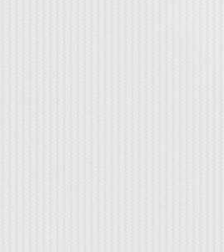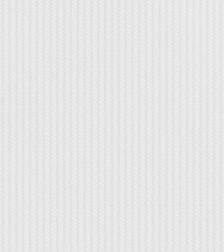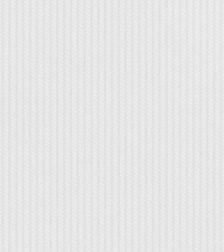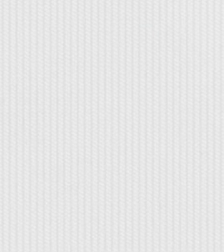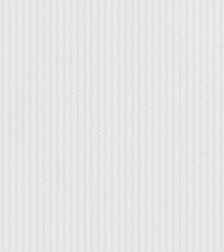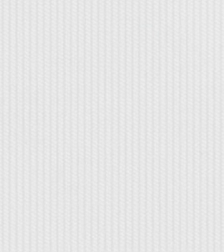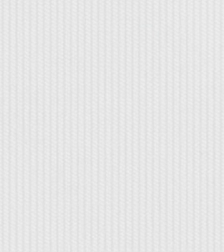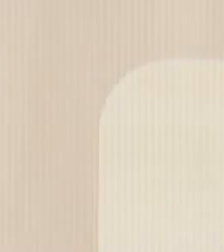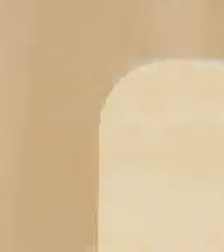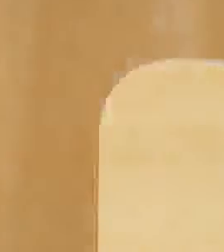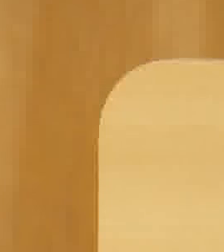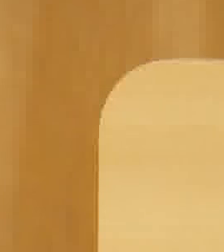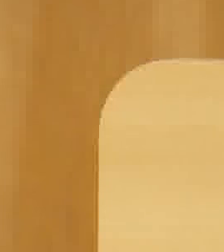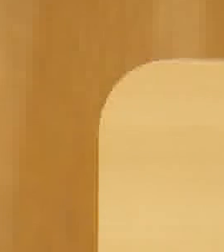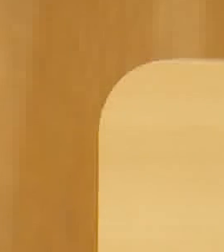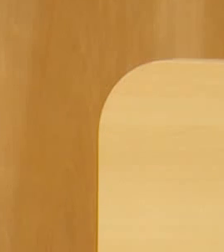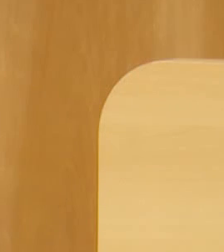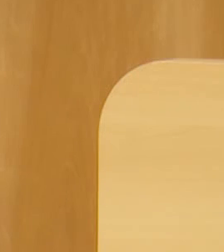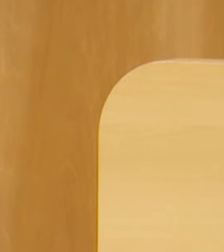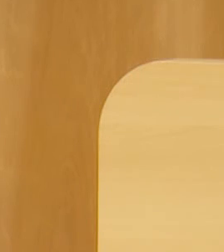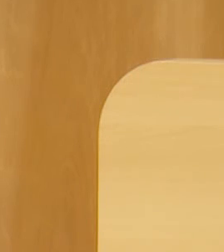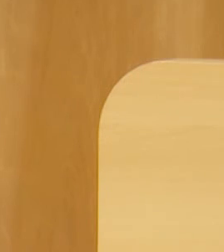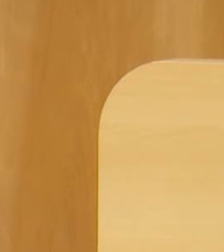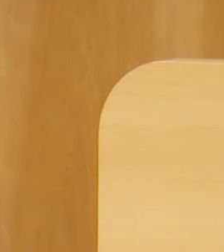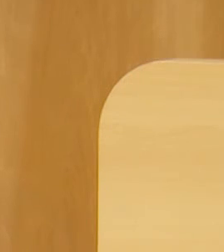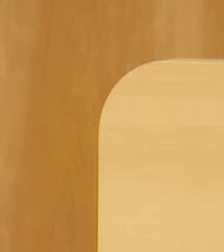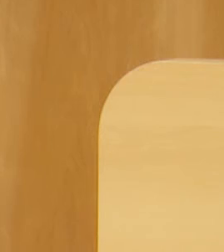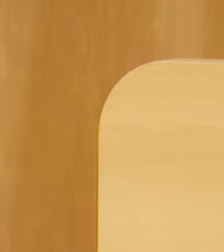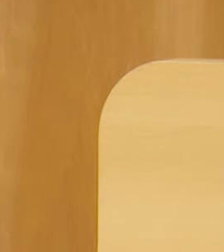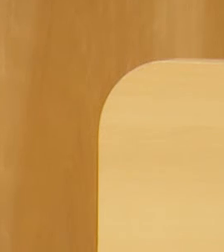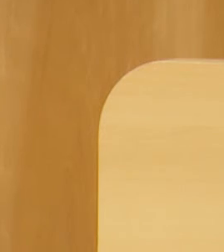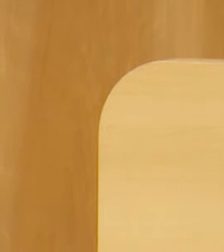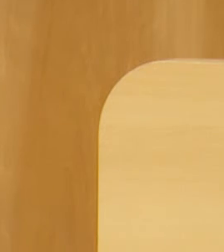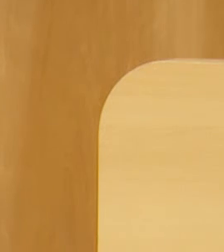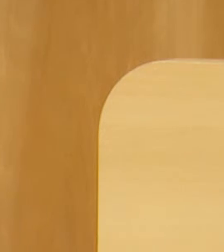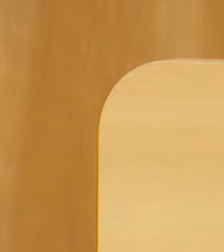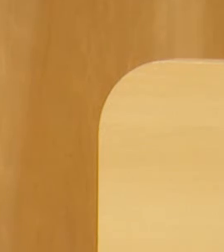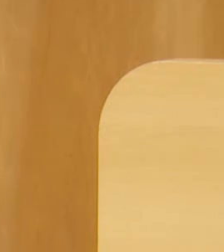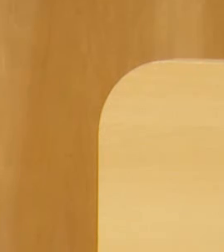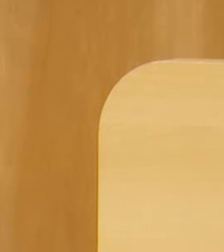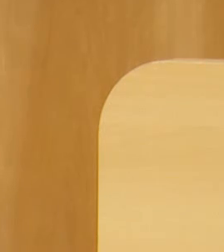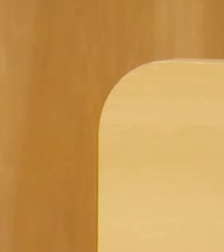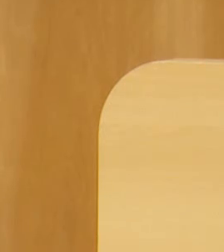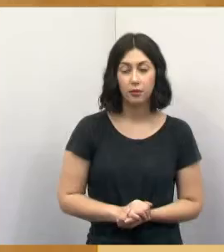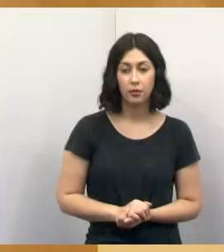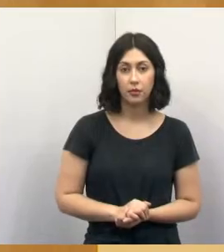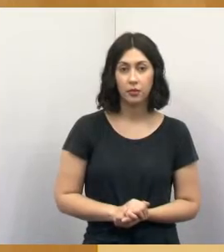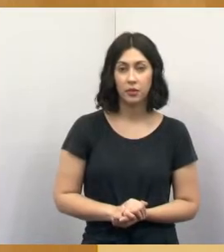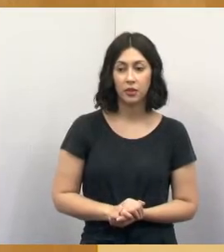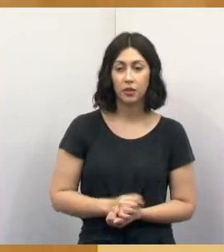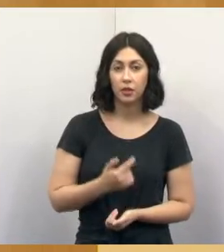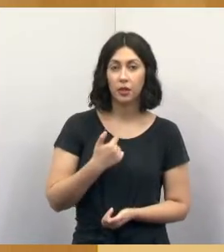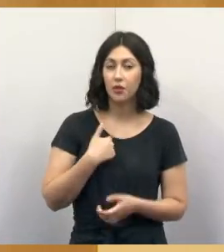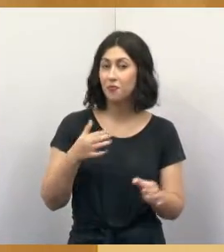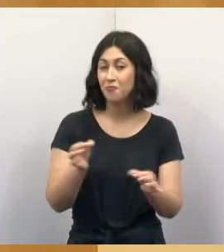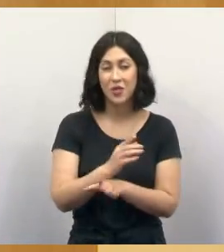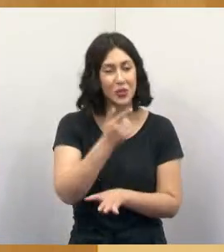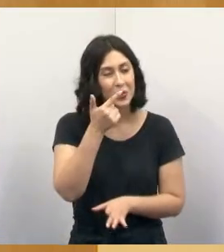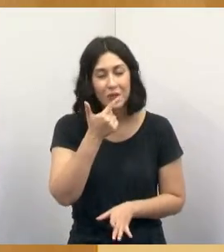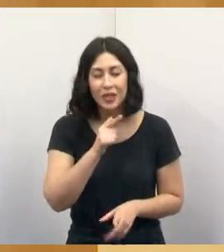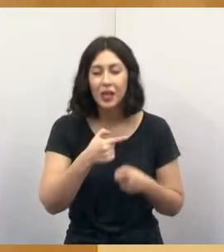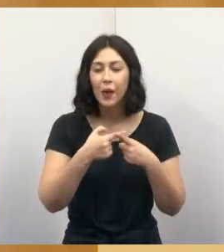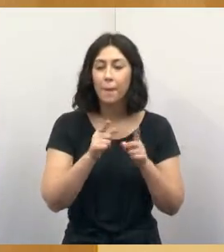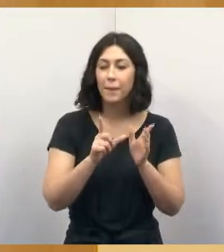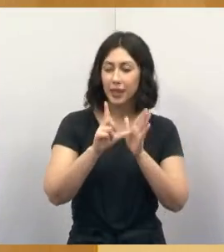Pode tirar, já vai dar meu tempo. Gente, é isso aí. Olha, não vou terminar hoje de novo minha apresentação, porque tem mais coisas aqui. que eu vou estar